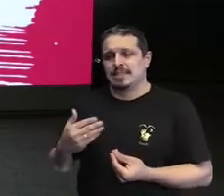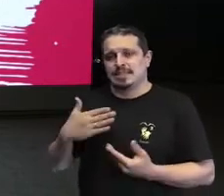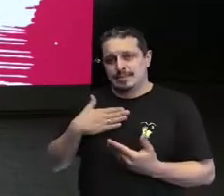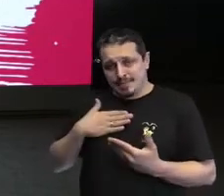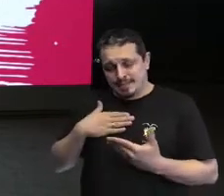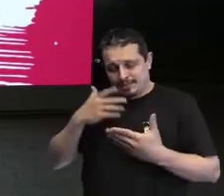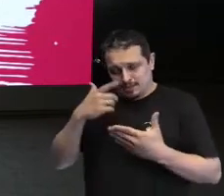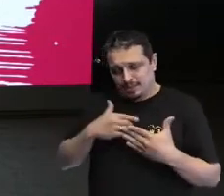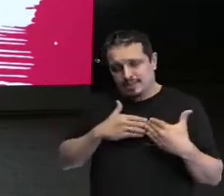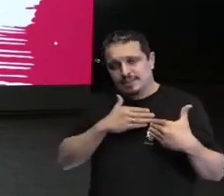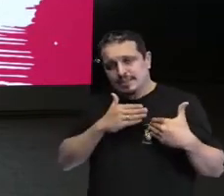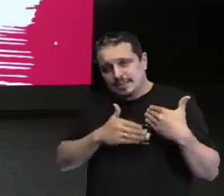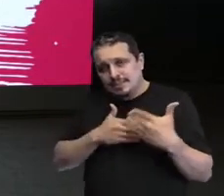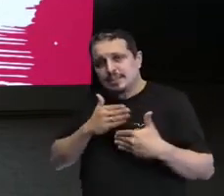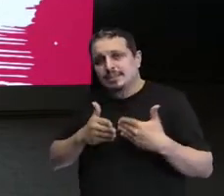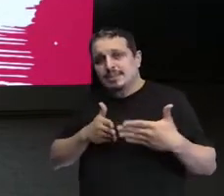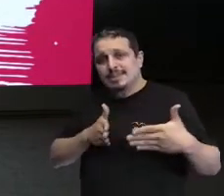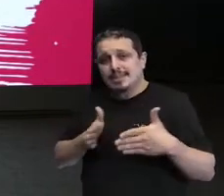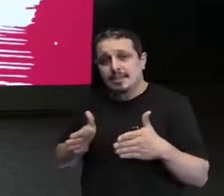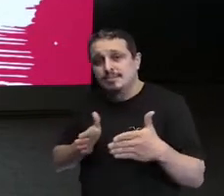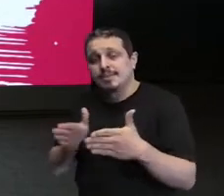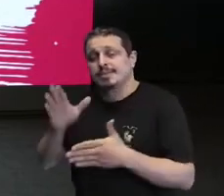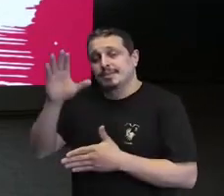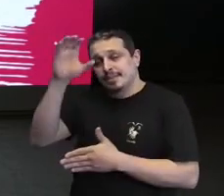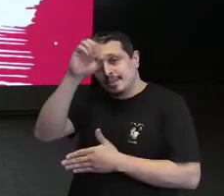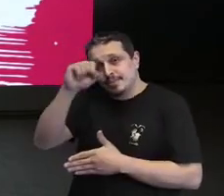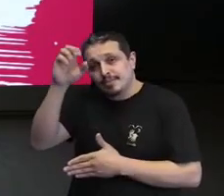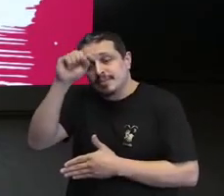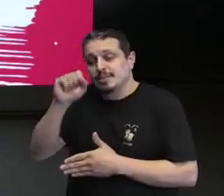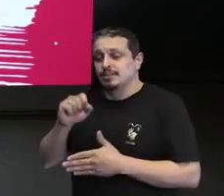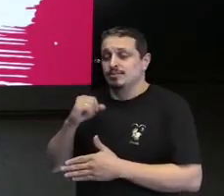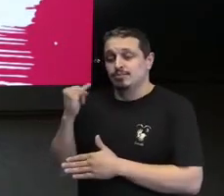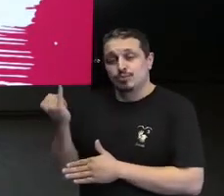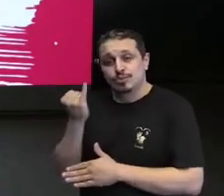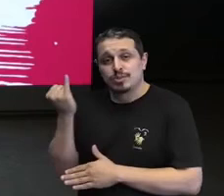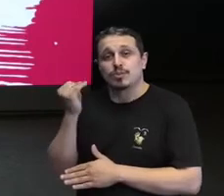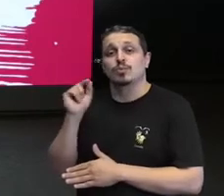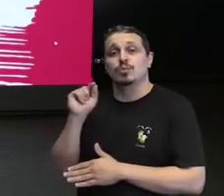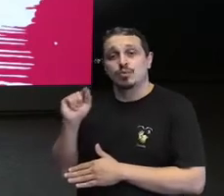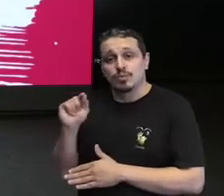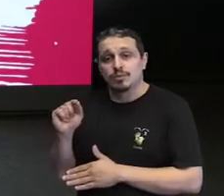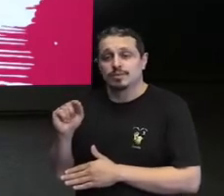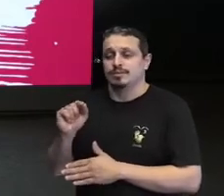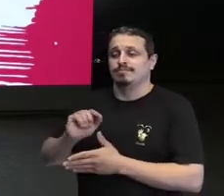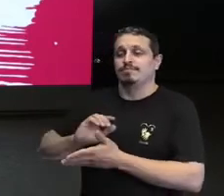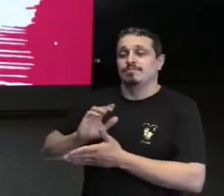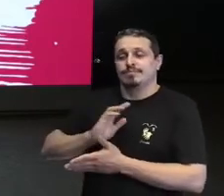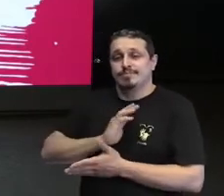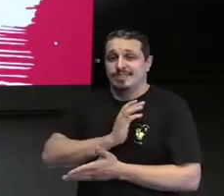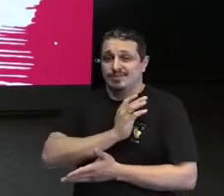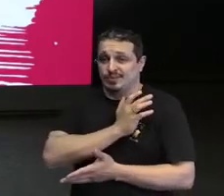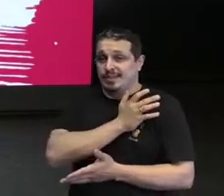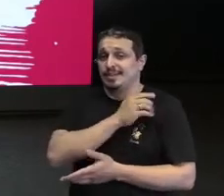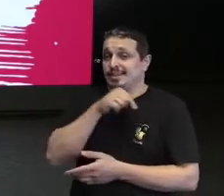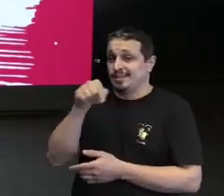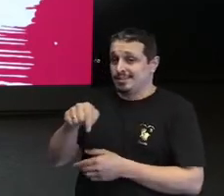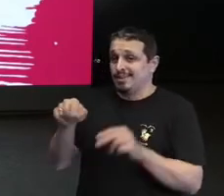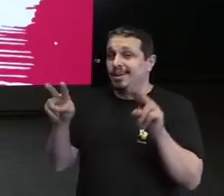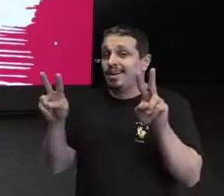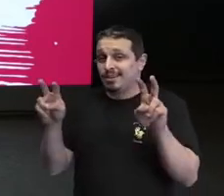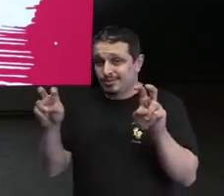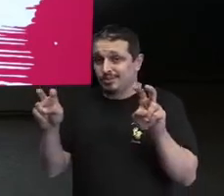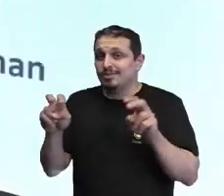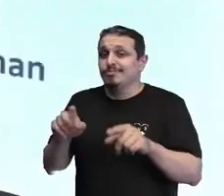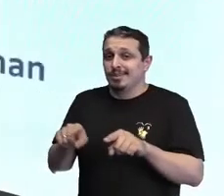aprendendo a importância de a gente falar sobre preconceito, a importância de a gente falar sobre quebra de